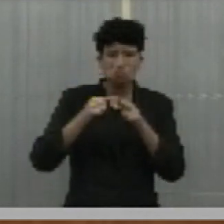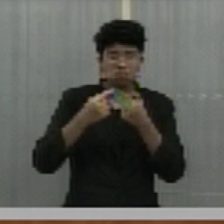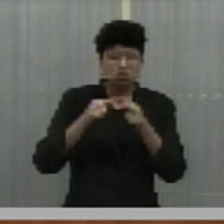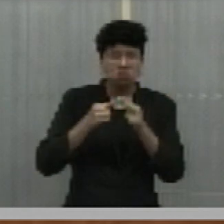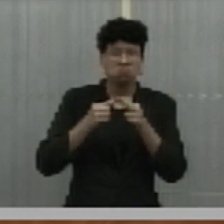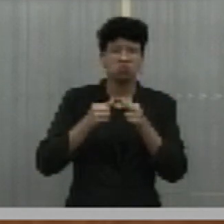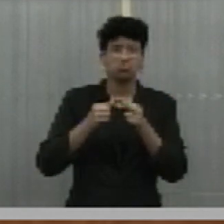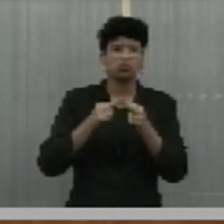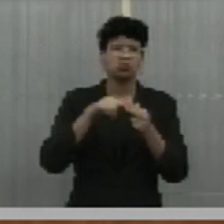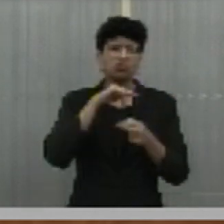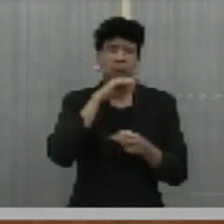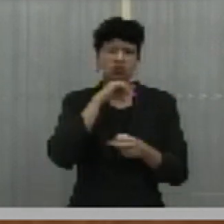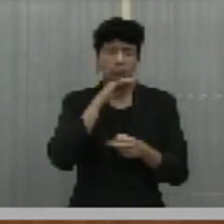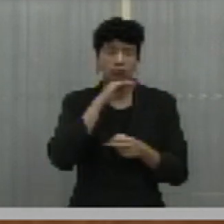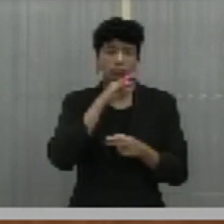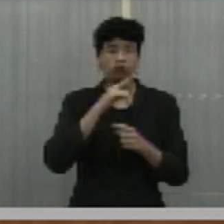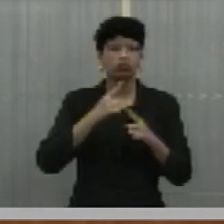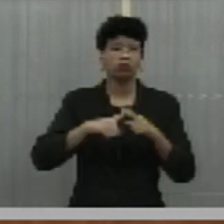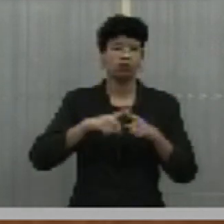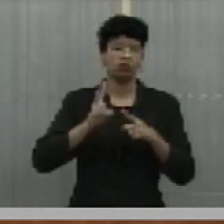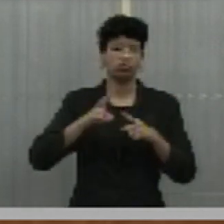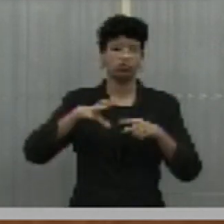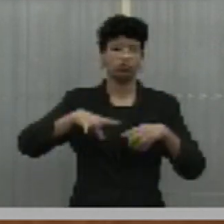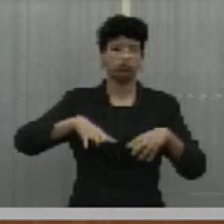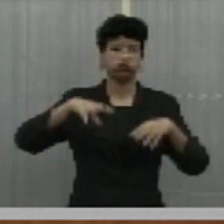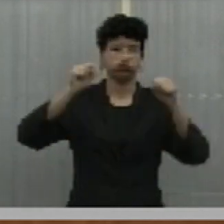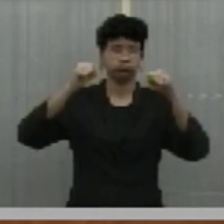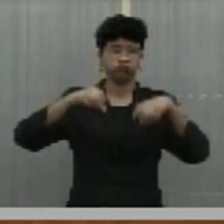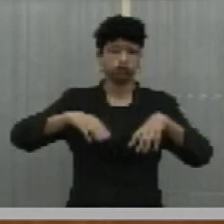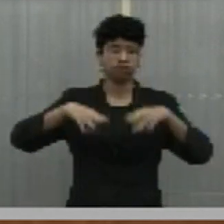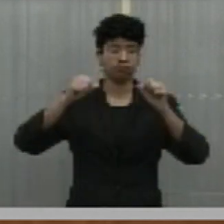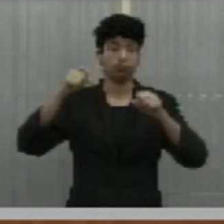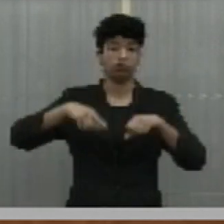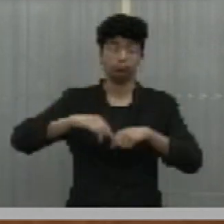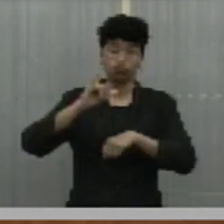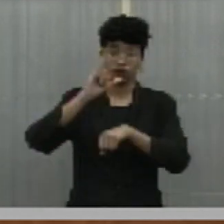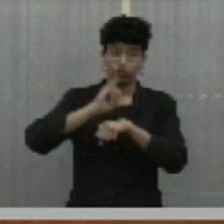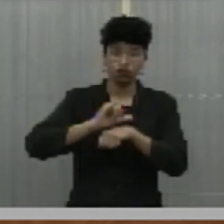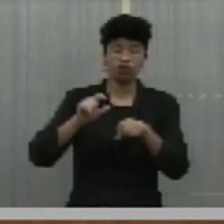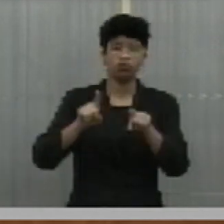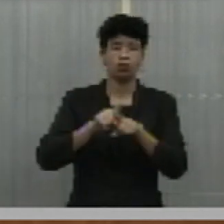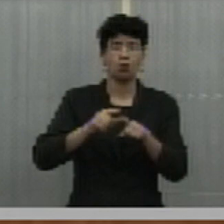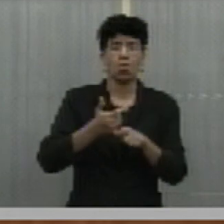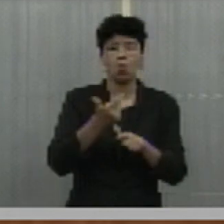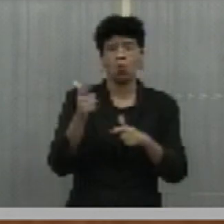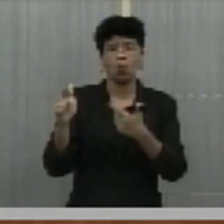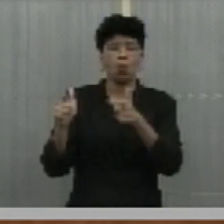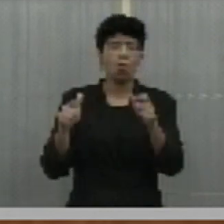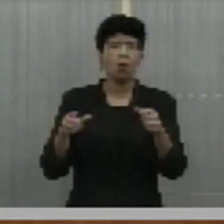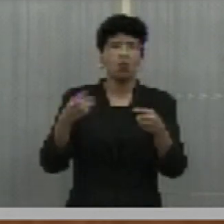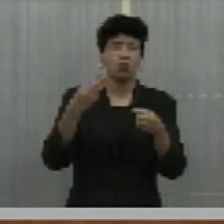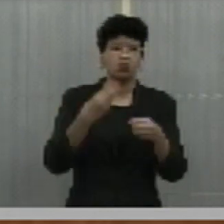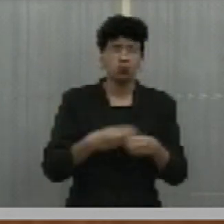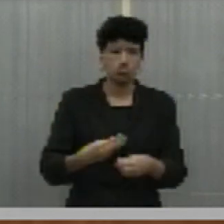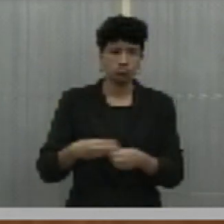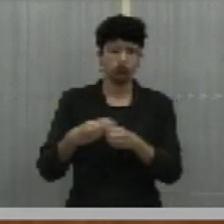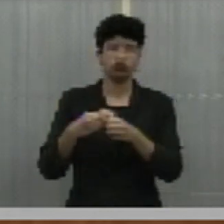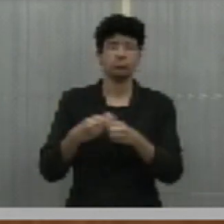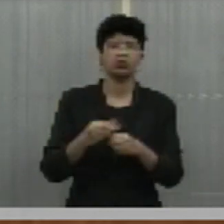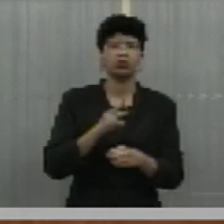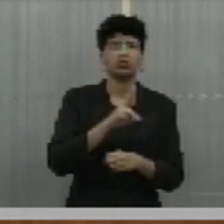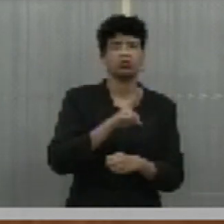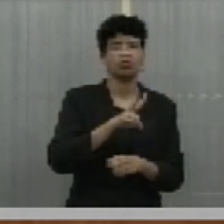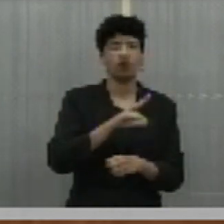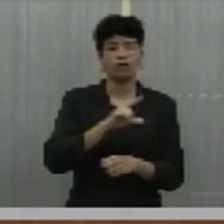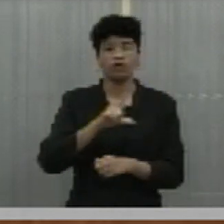energia e essas gambiarras ocorrem aqui na capital e em grande quantidade nas ocupações e nas vilas,